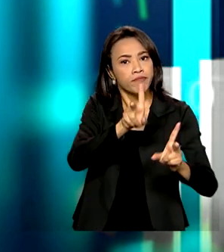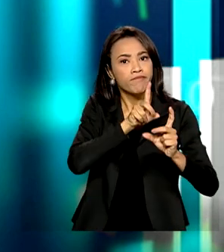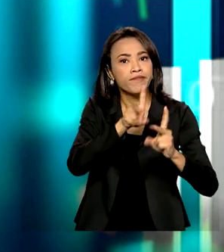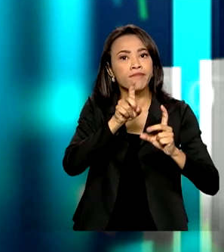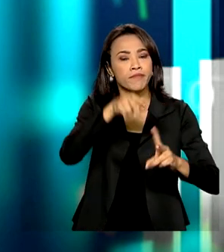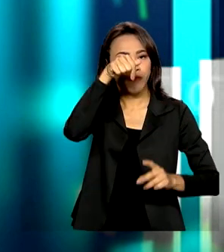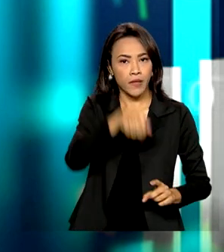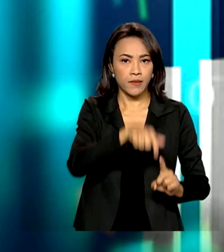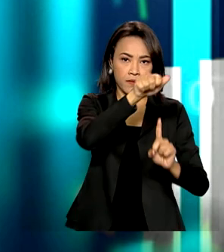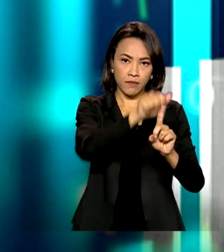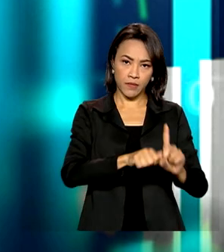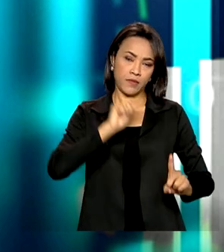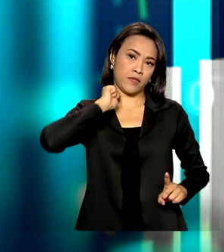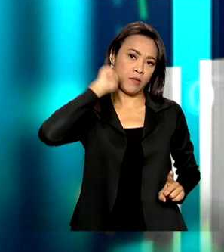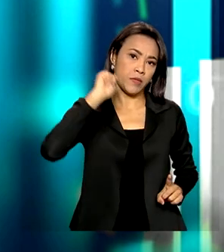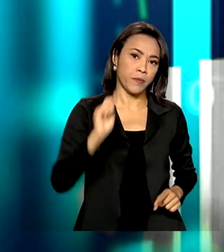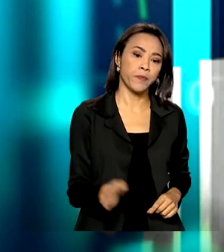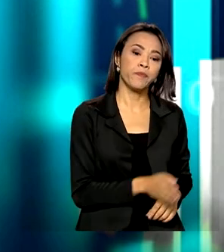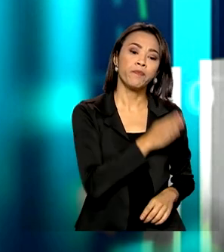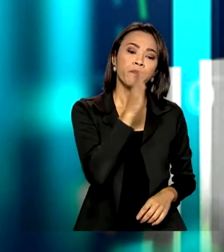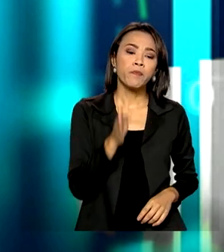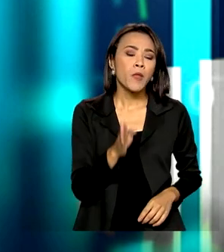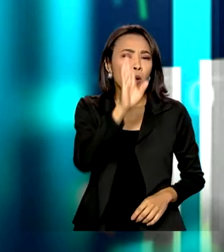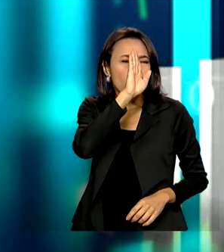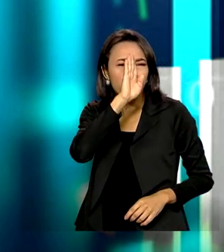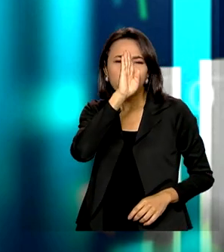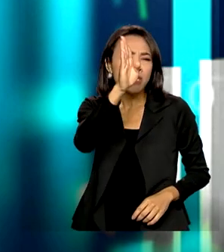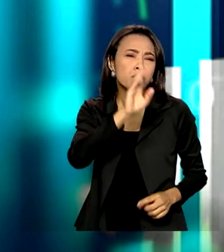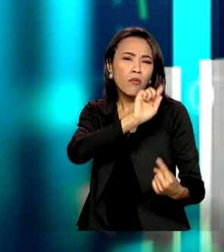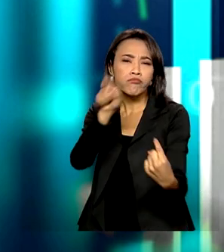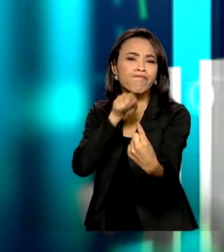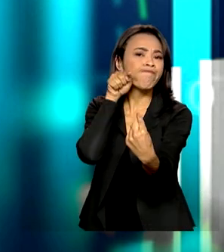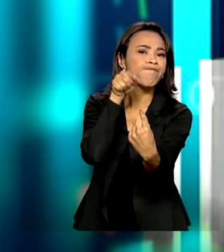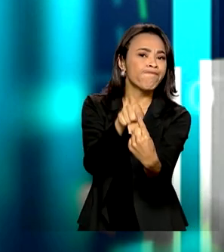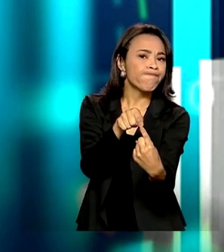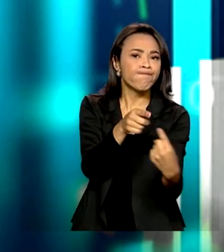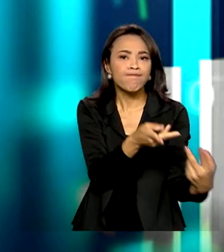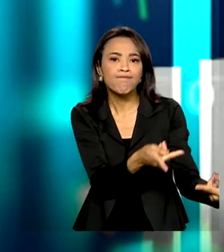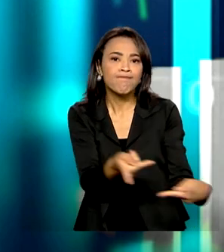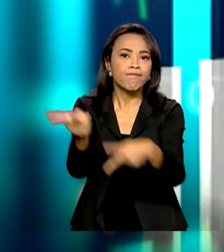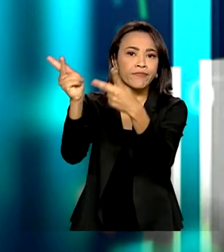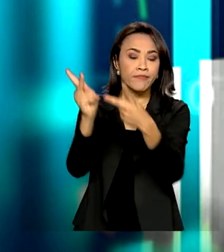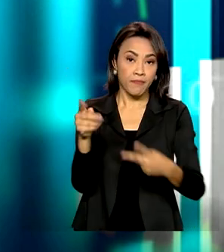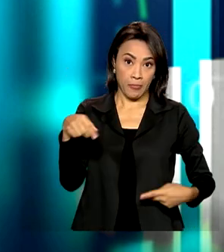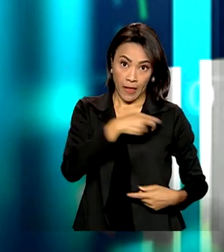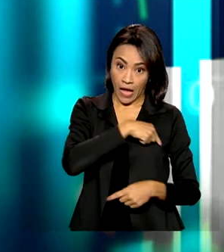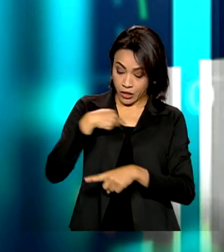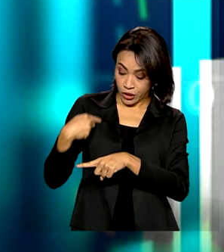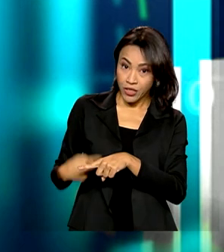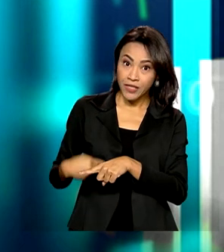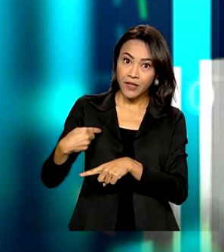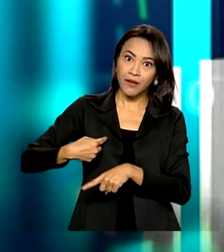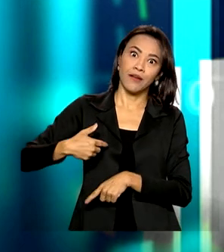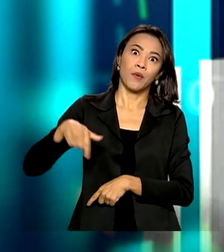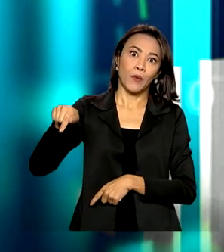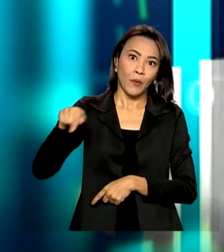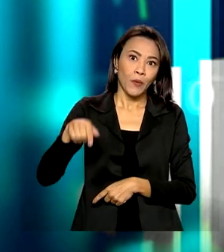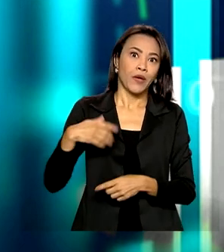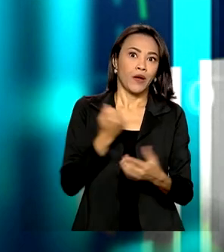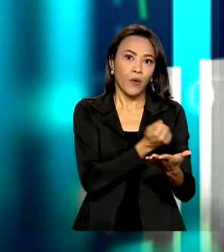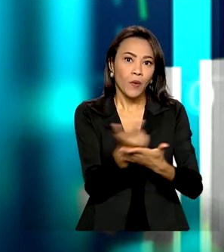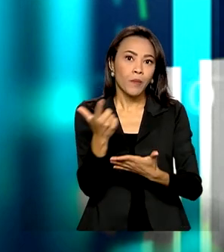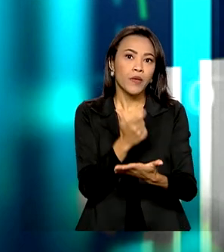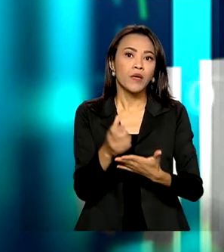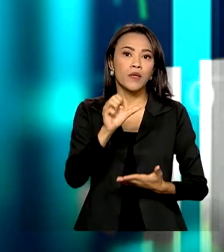também de abril. Qual o principal destino, então, que nós temos? A China se torna o nosso principal destino em torno de soja em